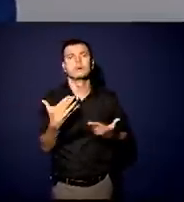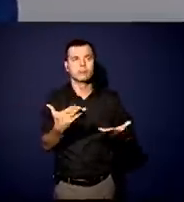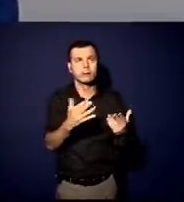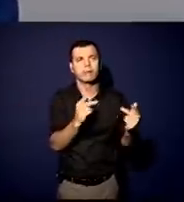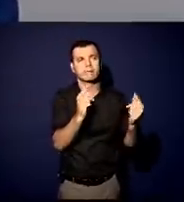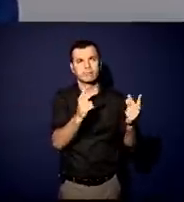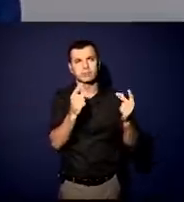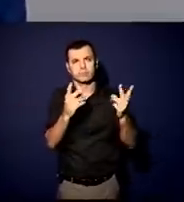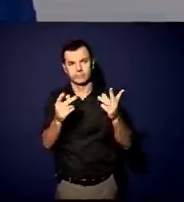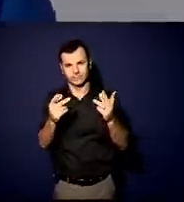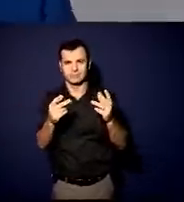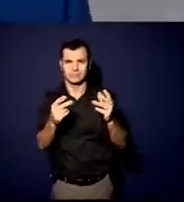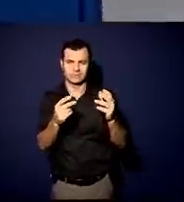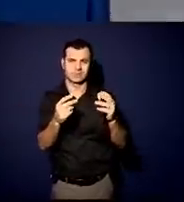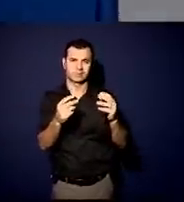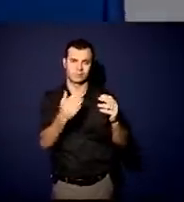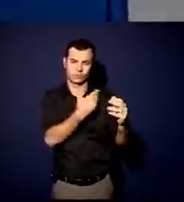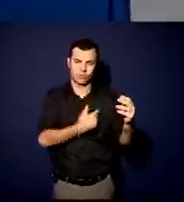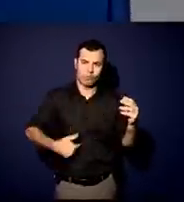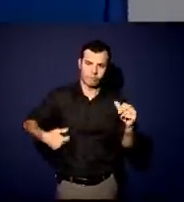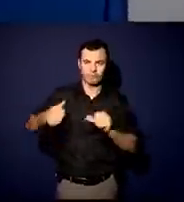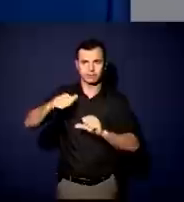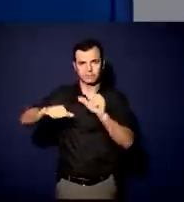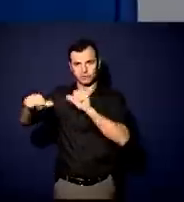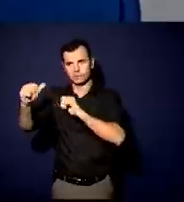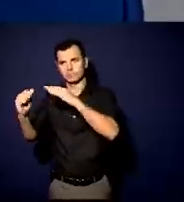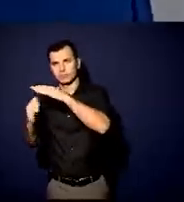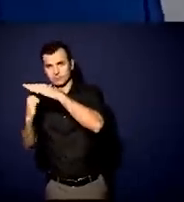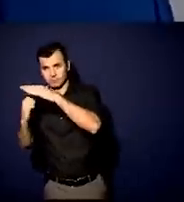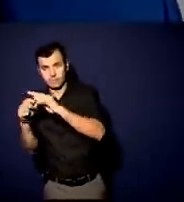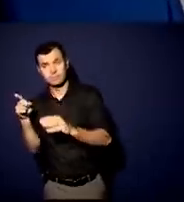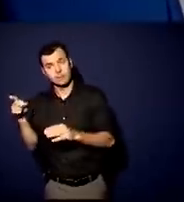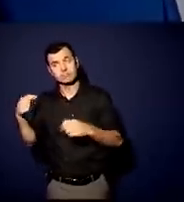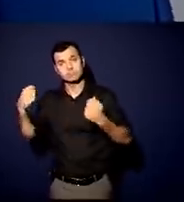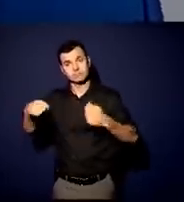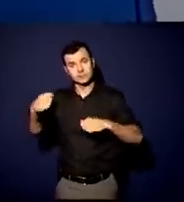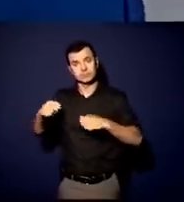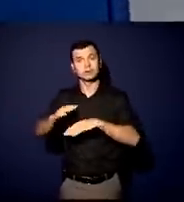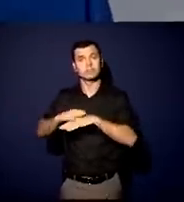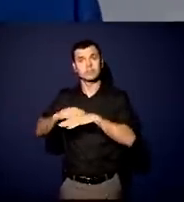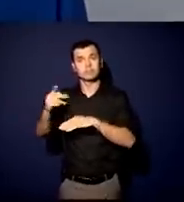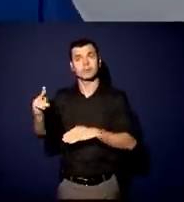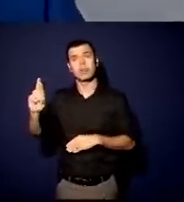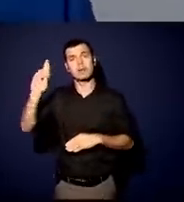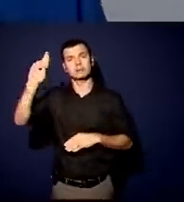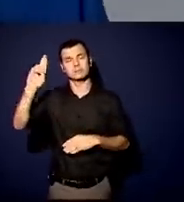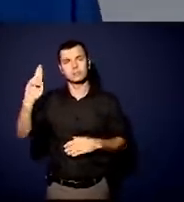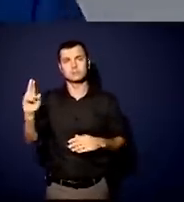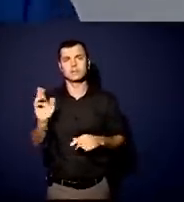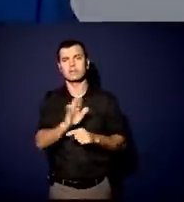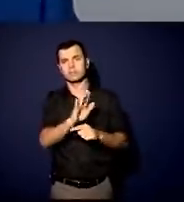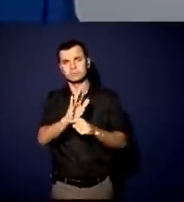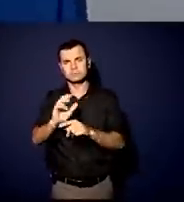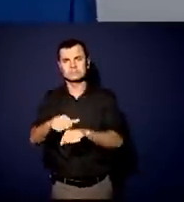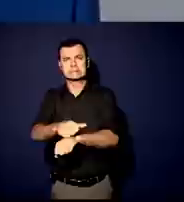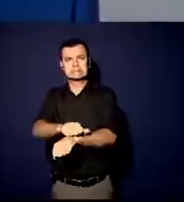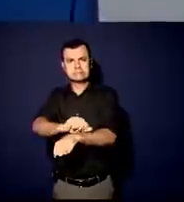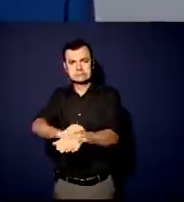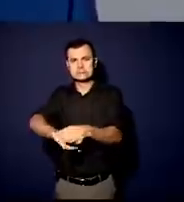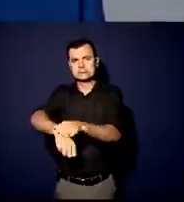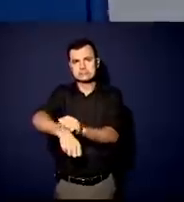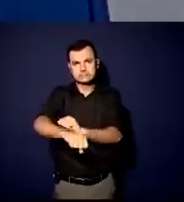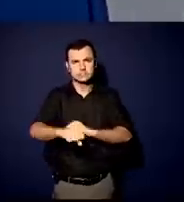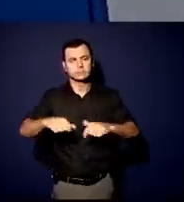a iniciativa privada vai ter que dar o tom porque são forças vivas, é ela que gera emprego, é ela que arregaça a manga, é ela que faz a